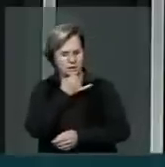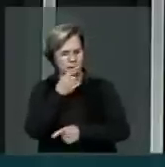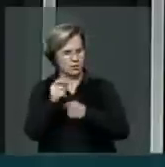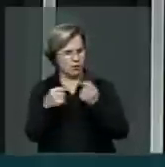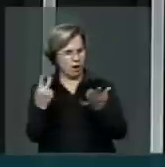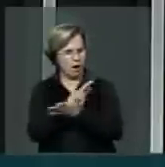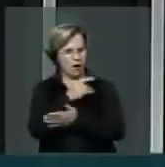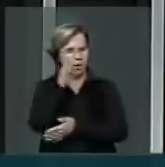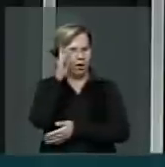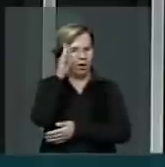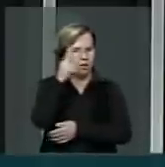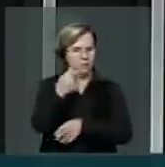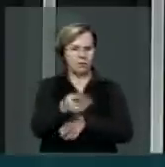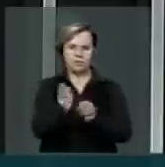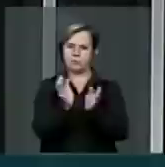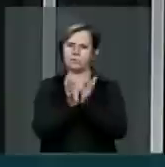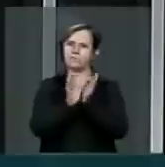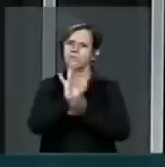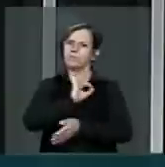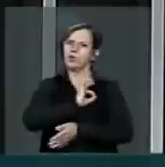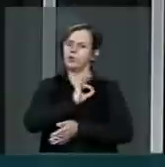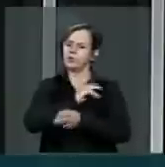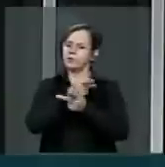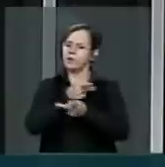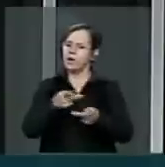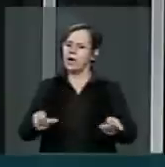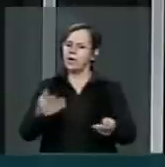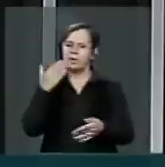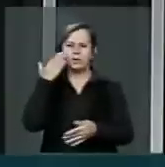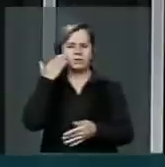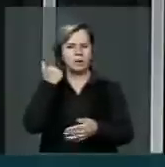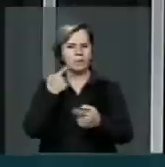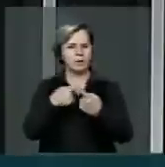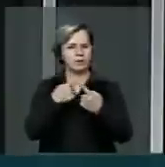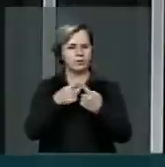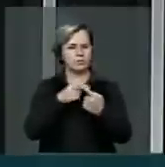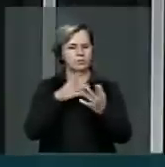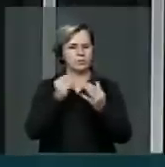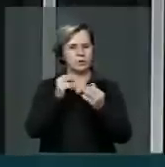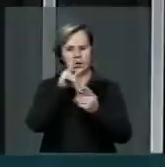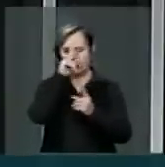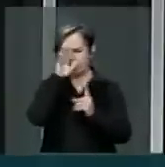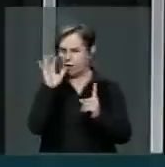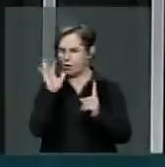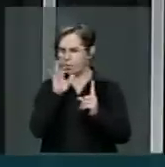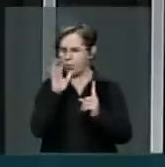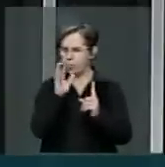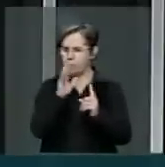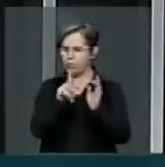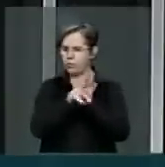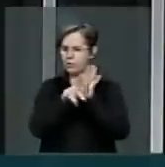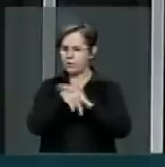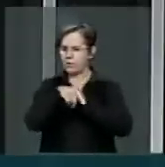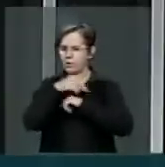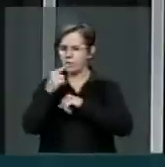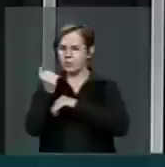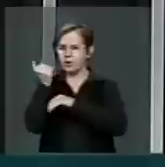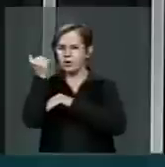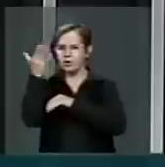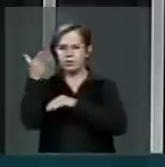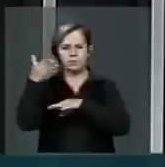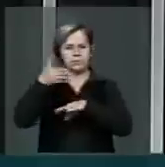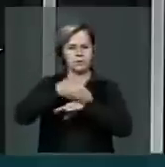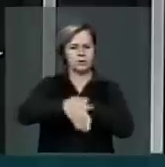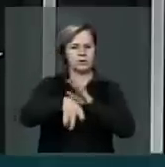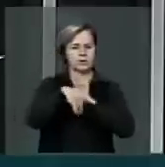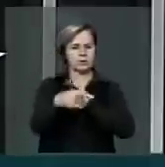interesses desses policiais sabendo da forte influência e manipulação de estrangeiro nos organismos chaves